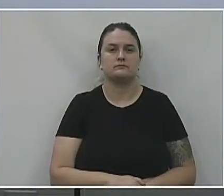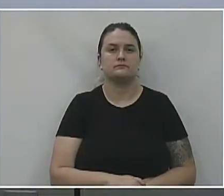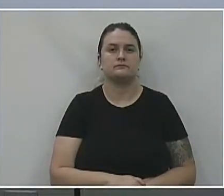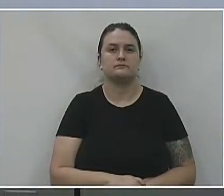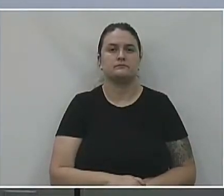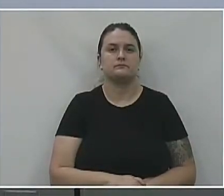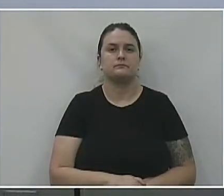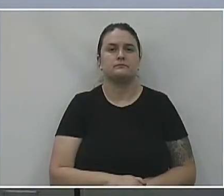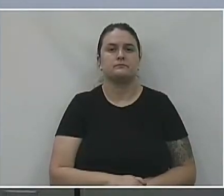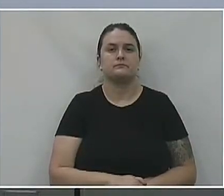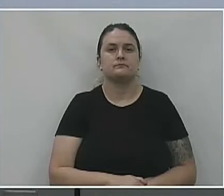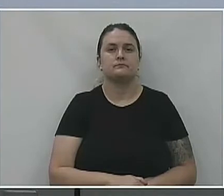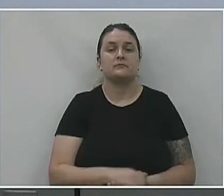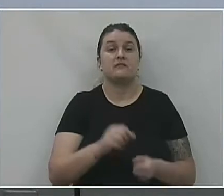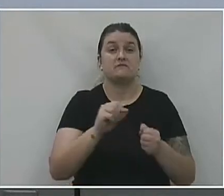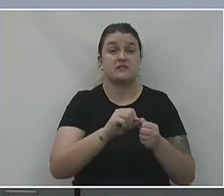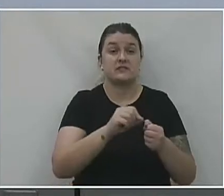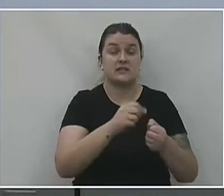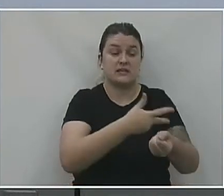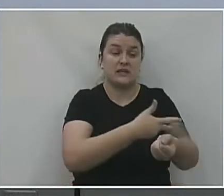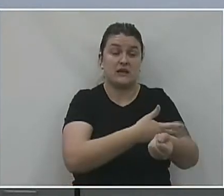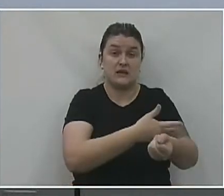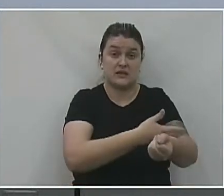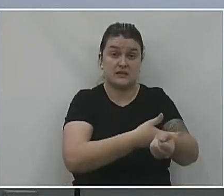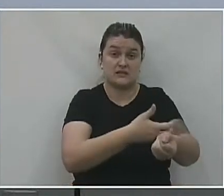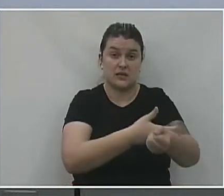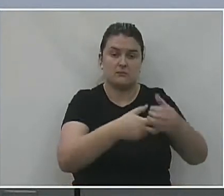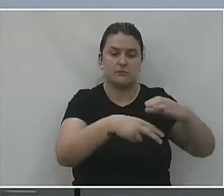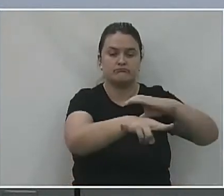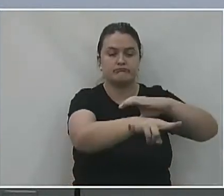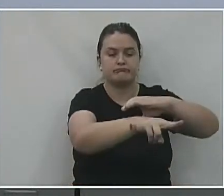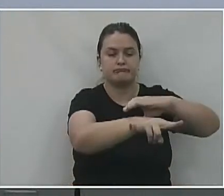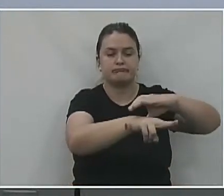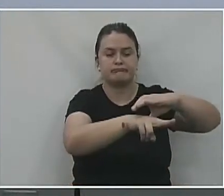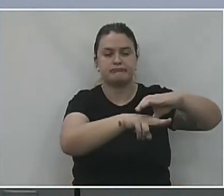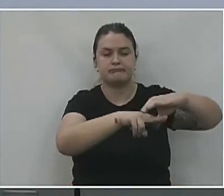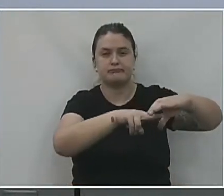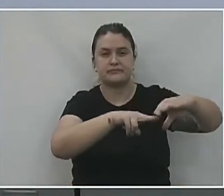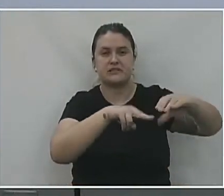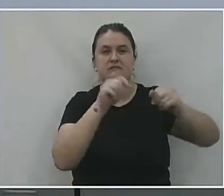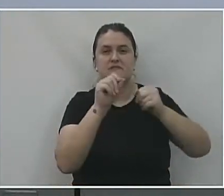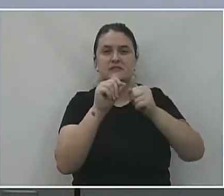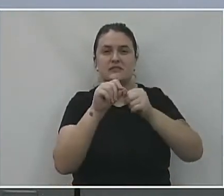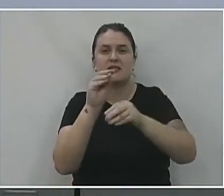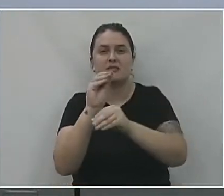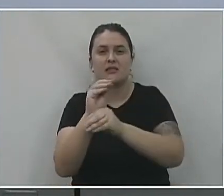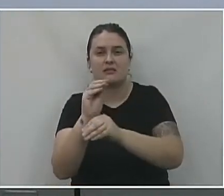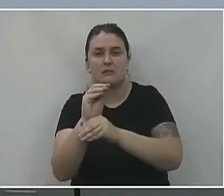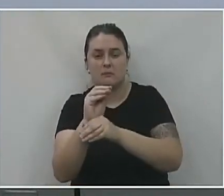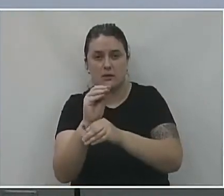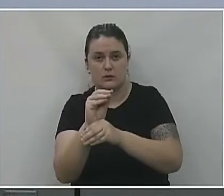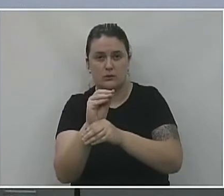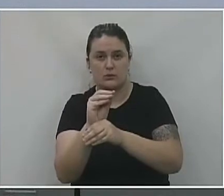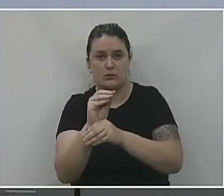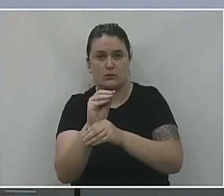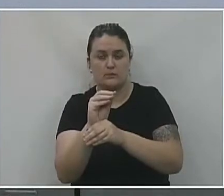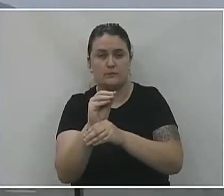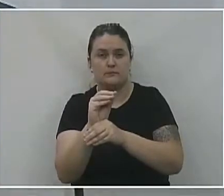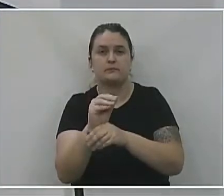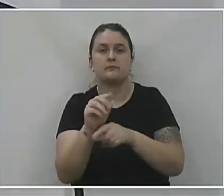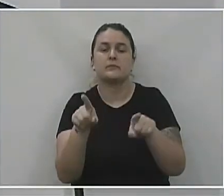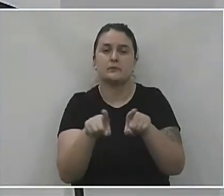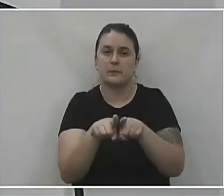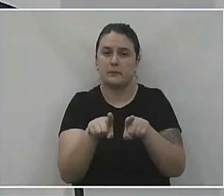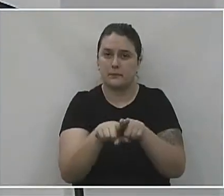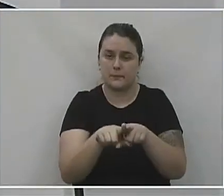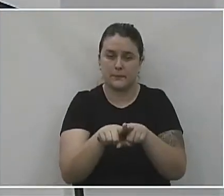Liberação de exames de imagem de tomografia para diagnóstico precoce e tratamento para pacientes COVID-19 internados na UPA. Também é